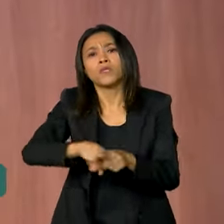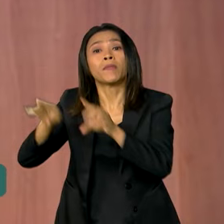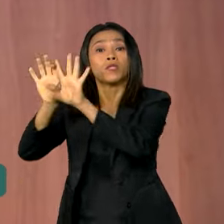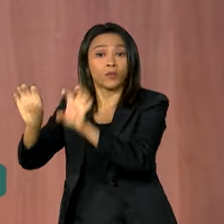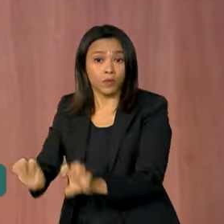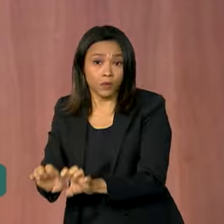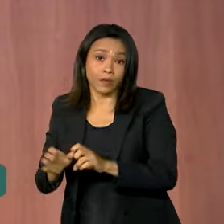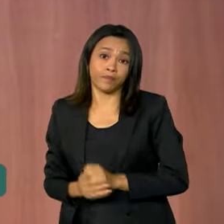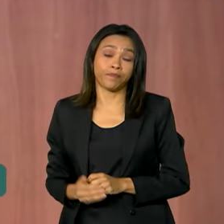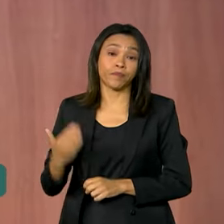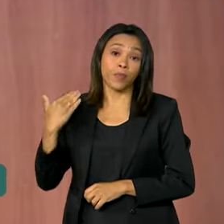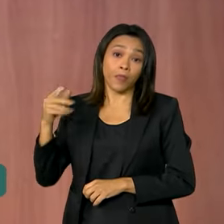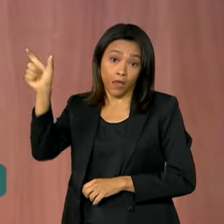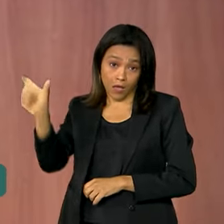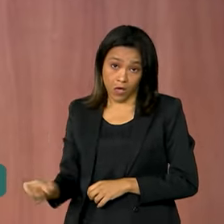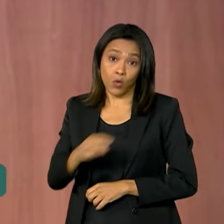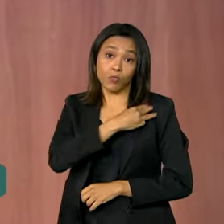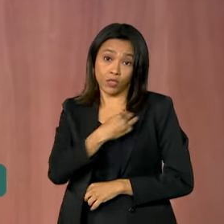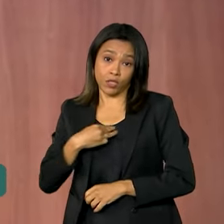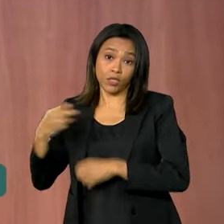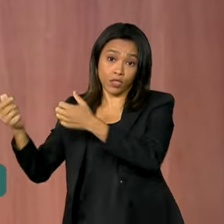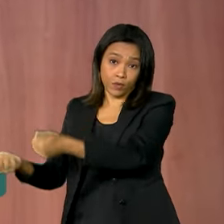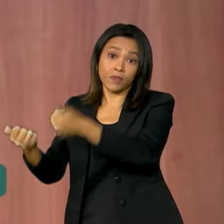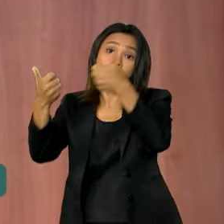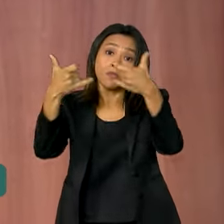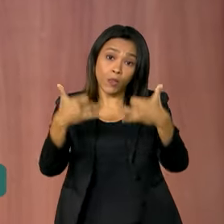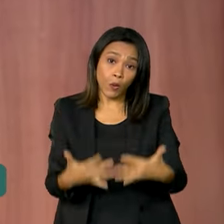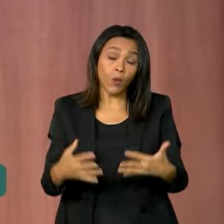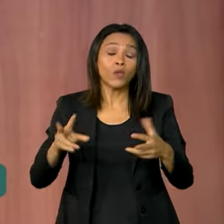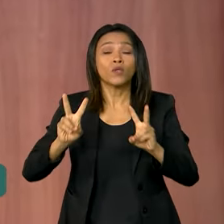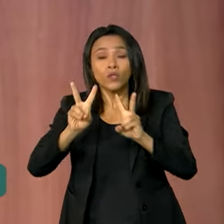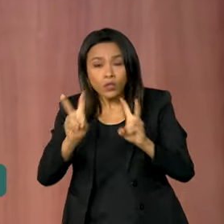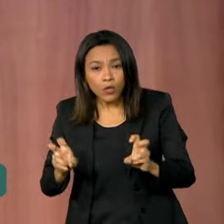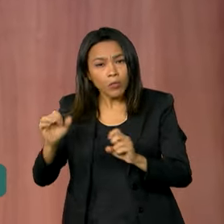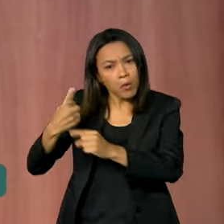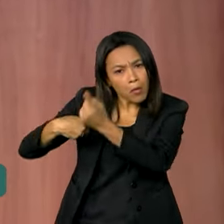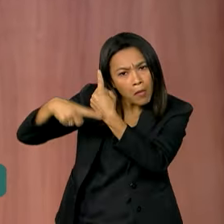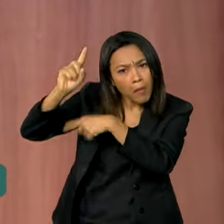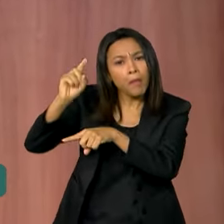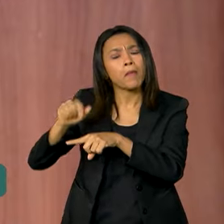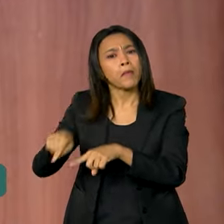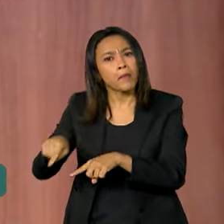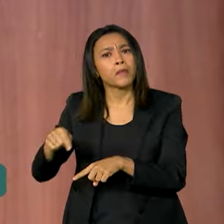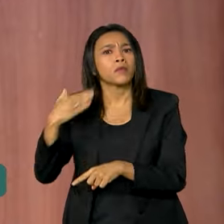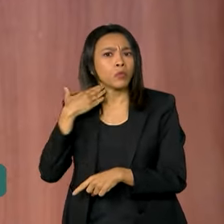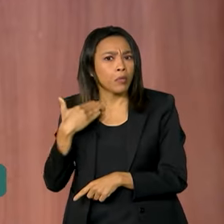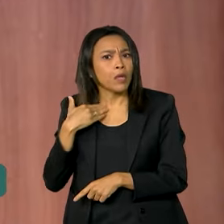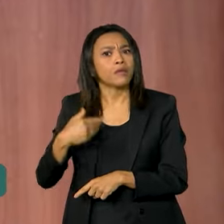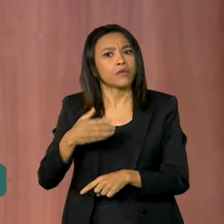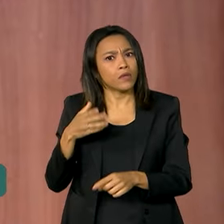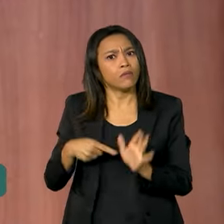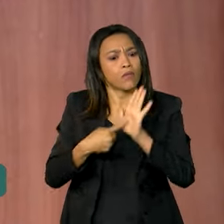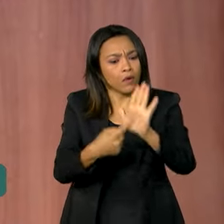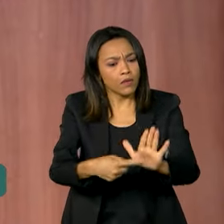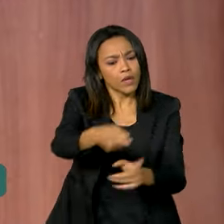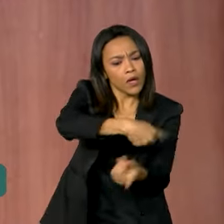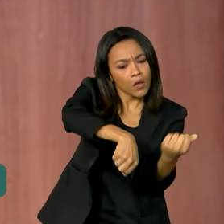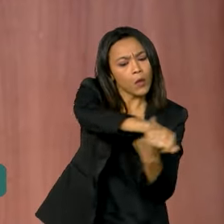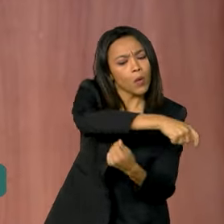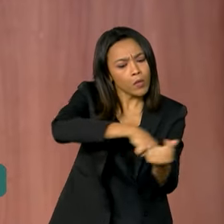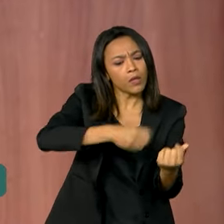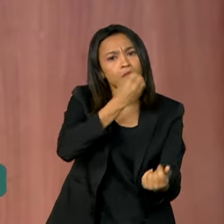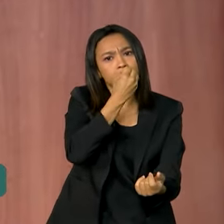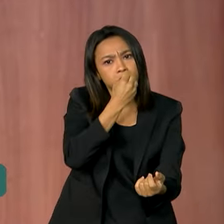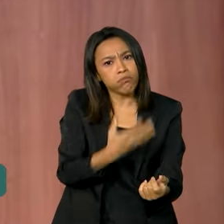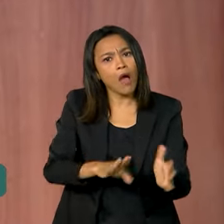BNDES, Aloysio Mercadante, falou sobre os resultados do banco e lembrou que a economia continua mostrando resultados acima das